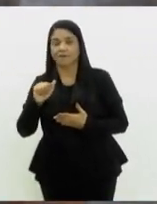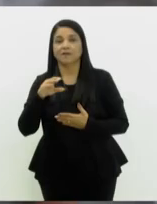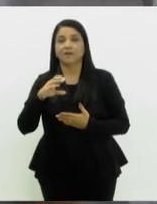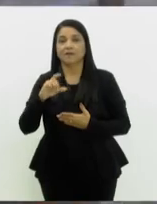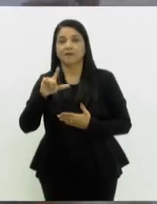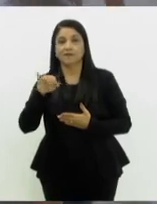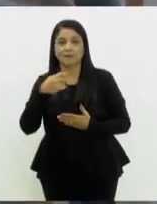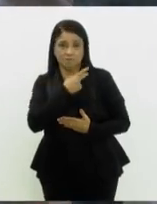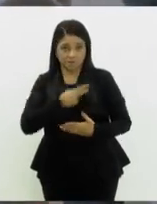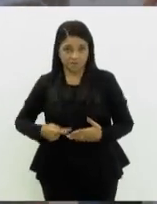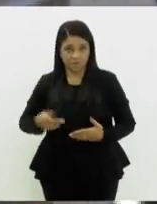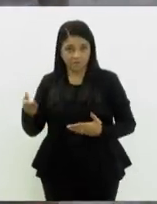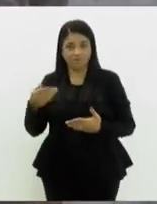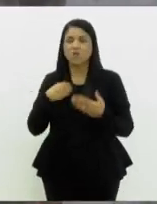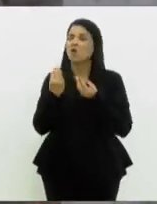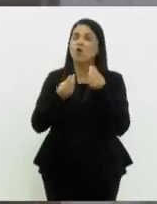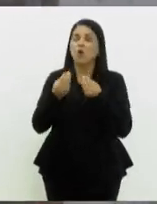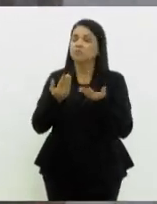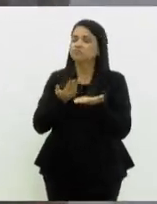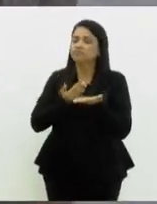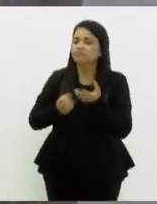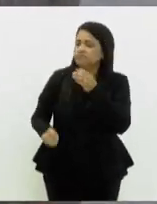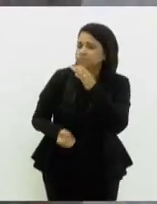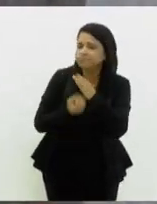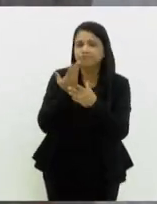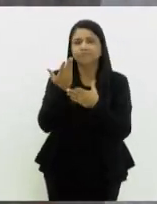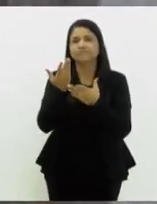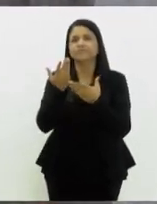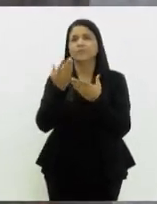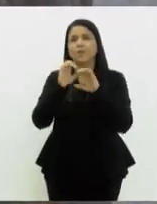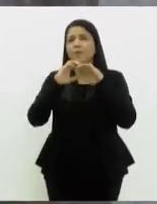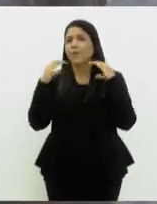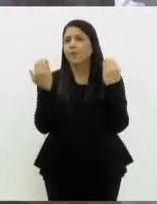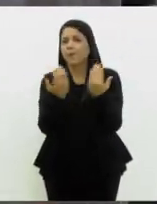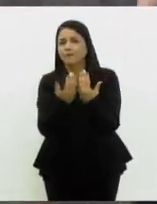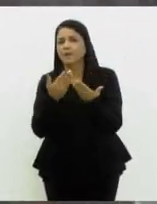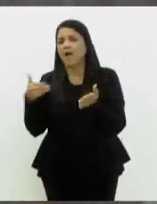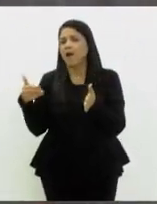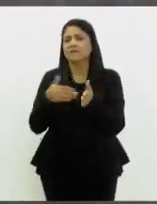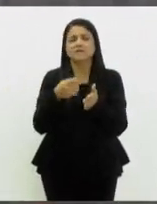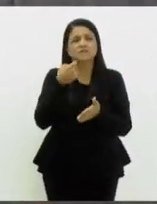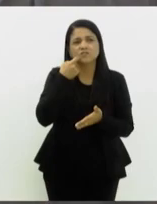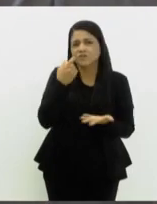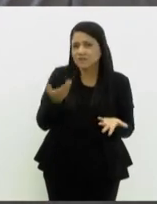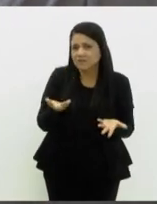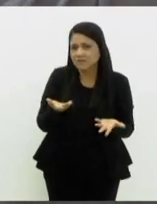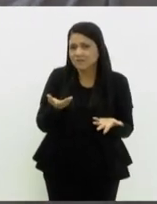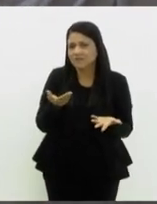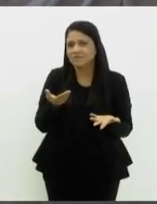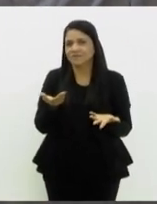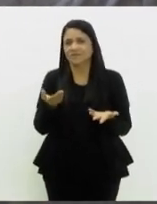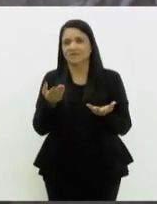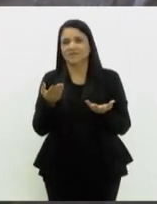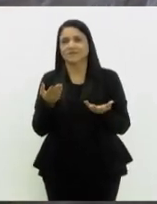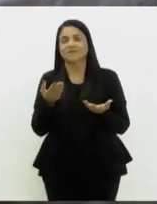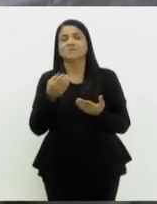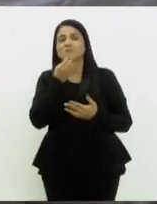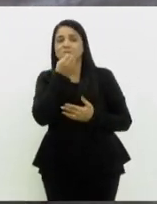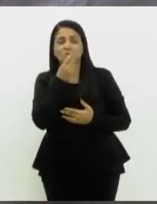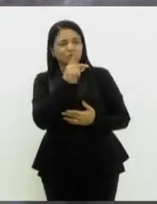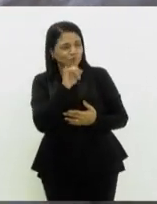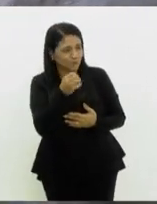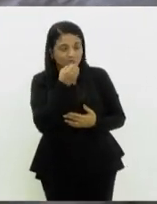surgiu a iniciativa para a realização desse grande evento aqui no Rio, que vai até a próxima sexta-feira? Bom dia. Bem, primeiramente, bom dia. Fico muito